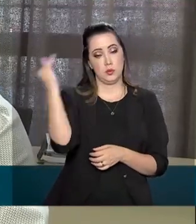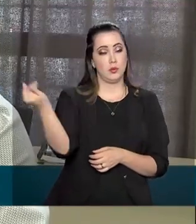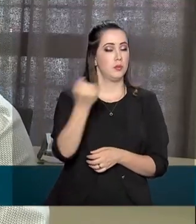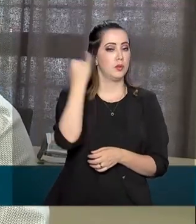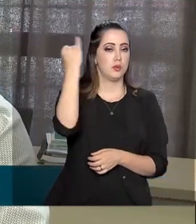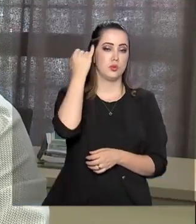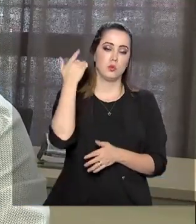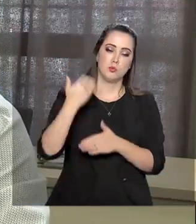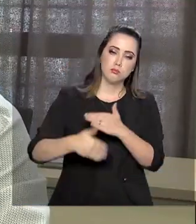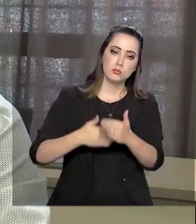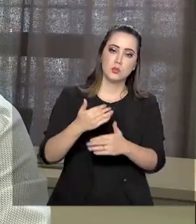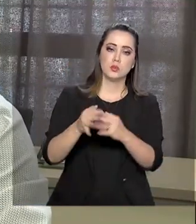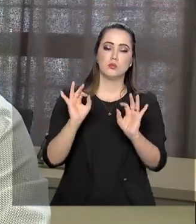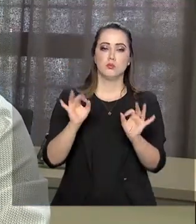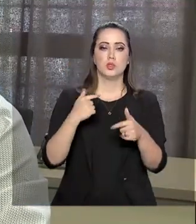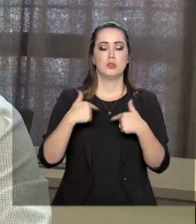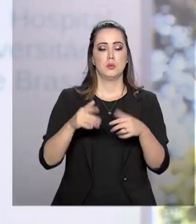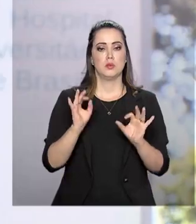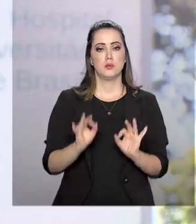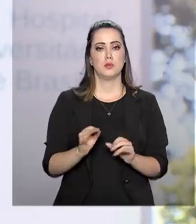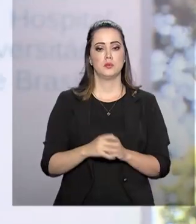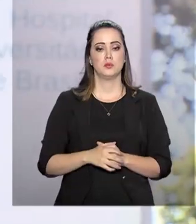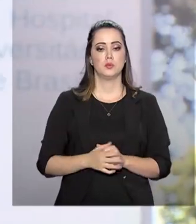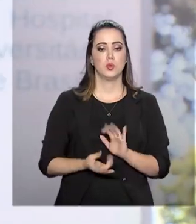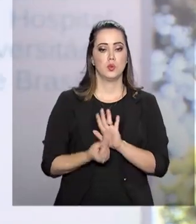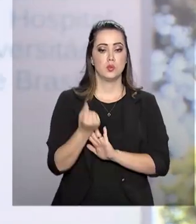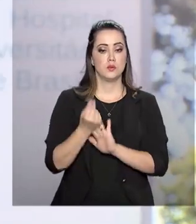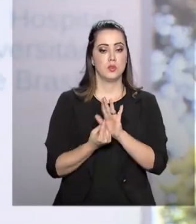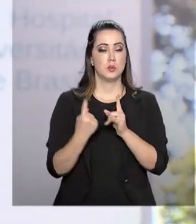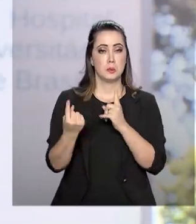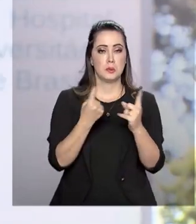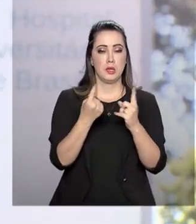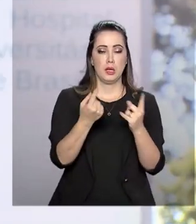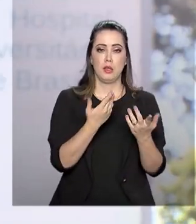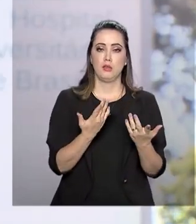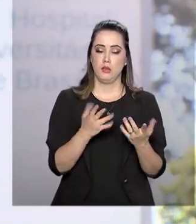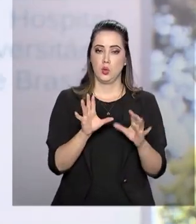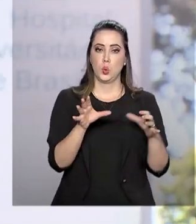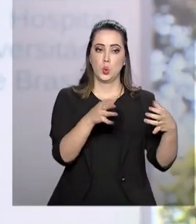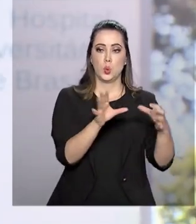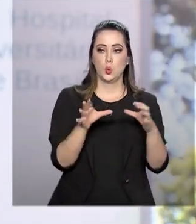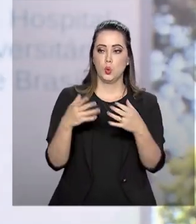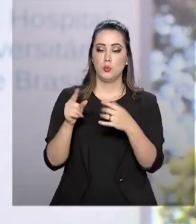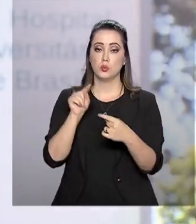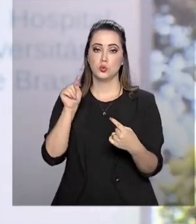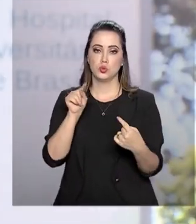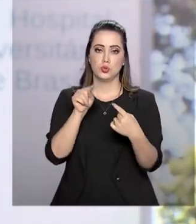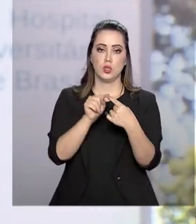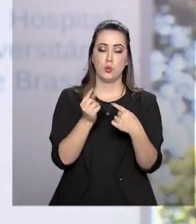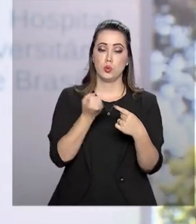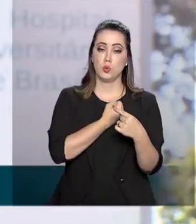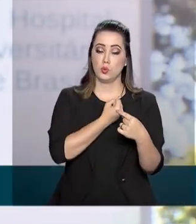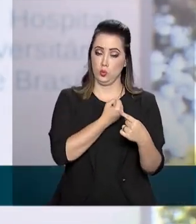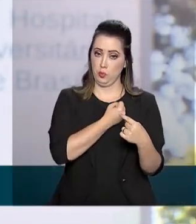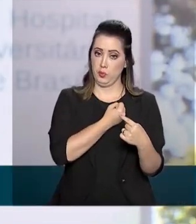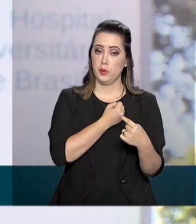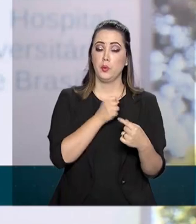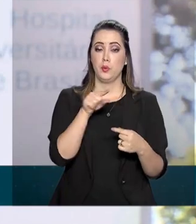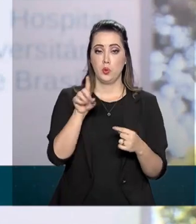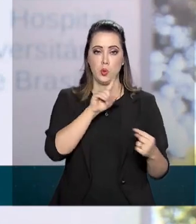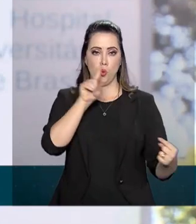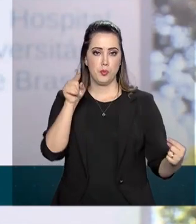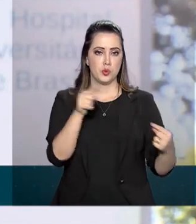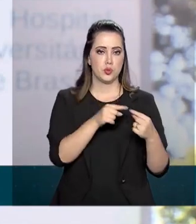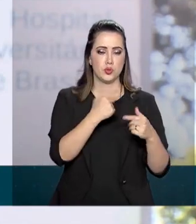o funcionamento pleno da instituição. Os valores para cada unidade foram definidos de acordo com indicadores e